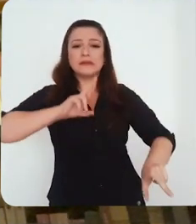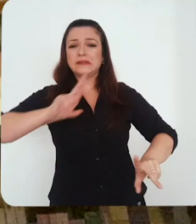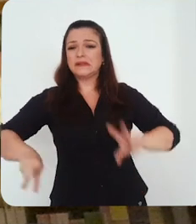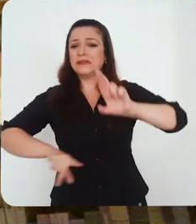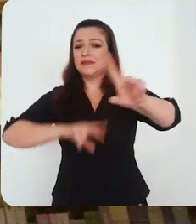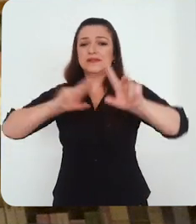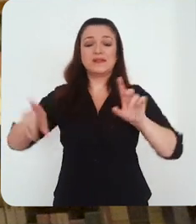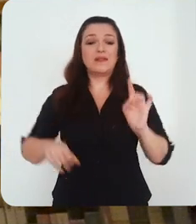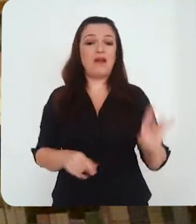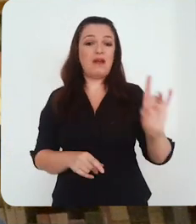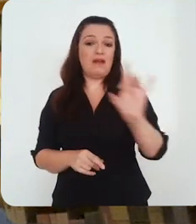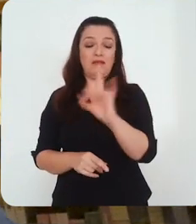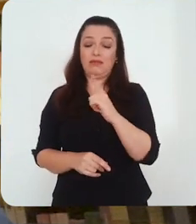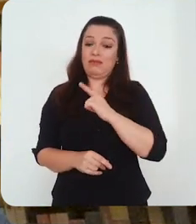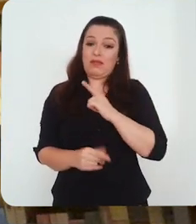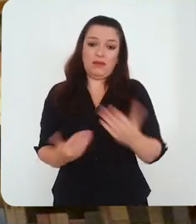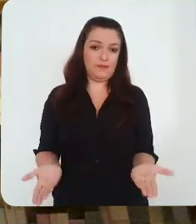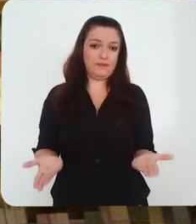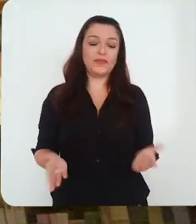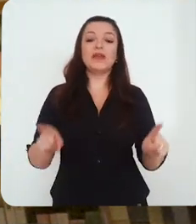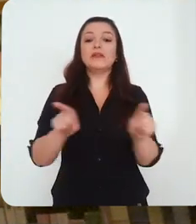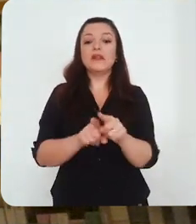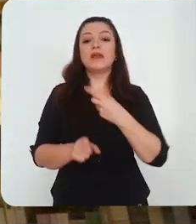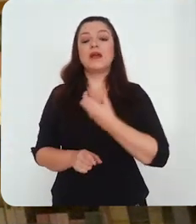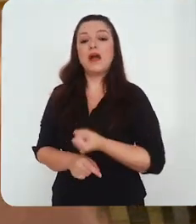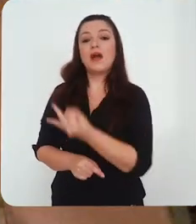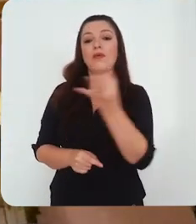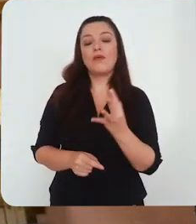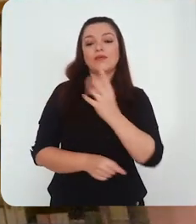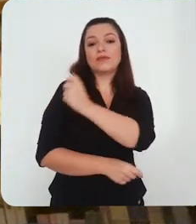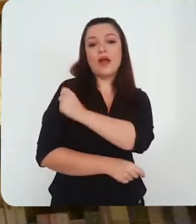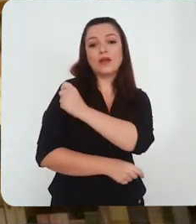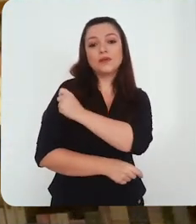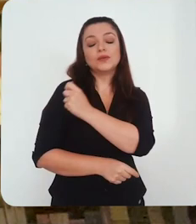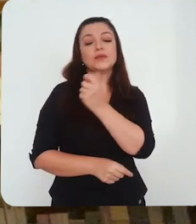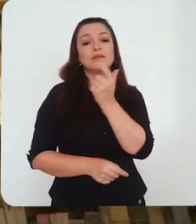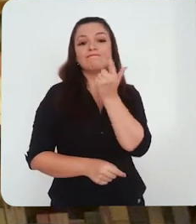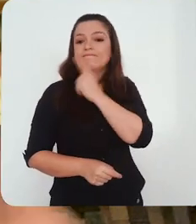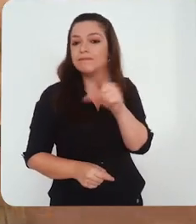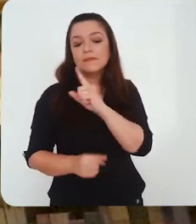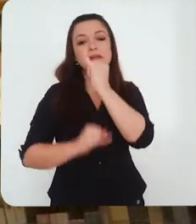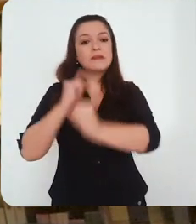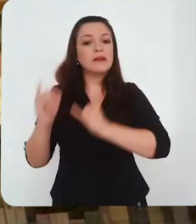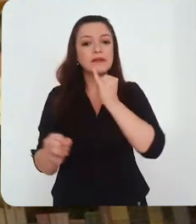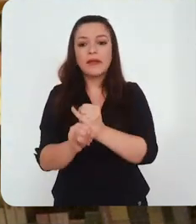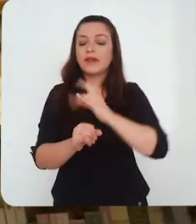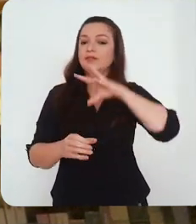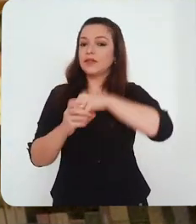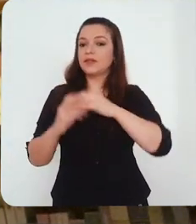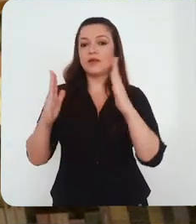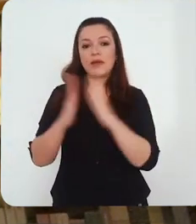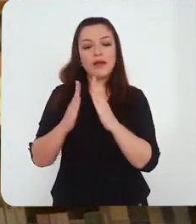universidade tem uma diversidade interna tremenda. seja entre os estudantes, entre aqueles que têm uma carência digital, uma vulnerabilidade